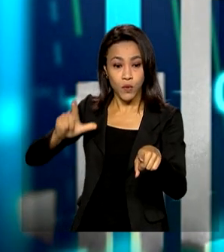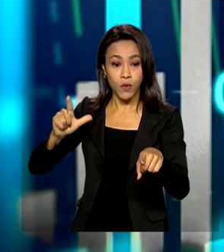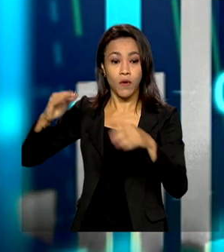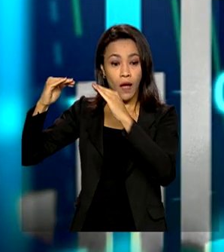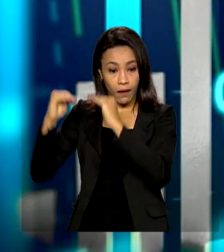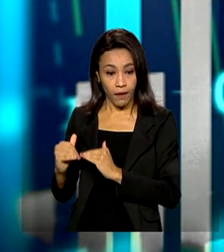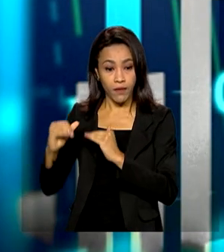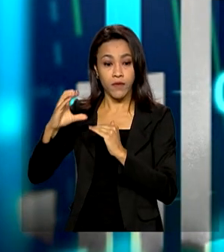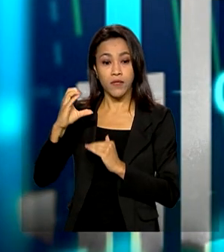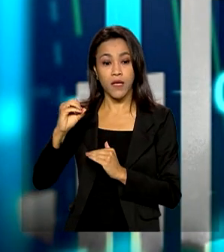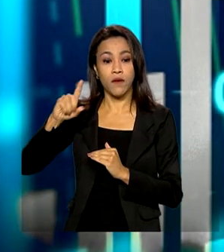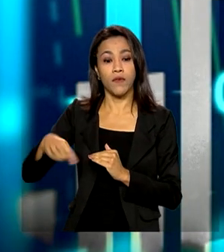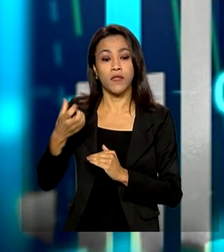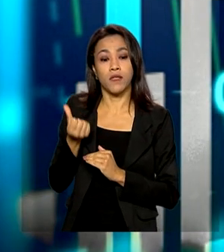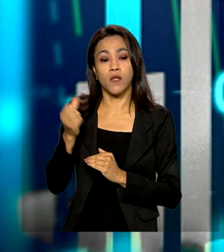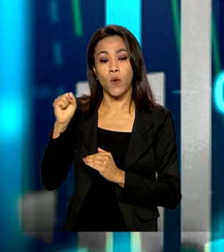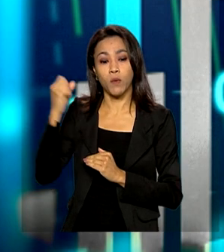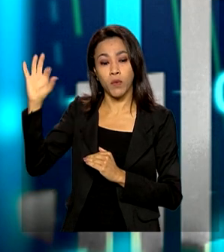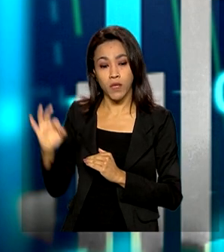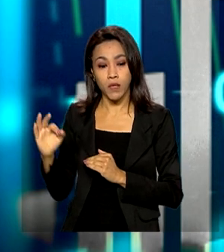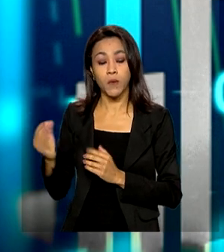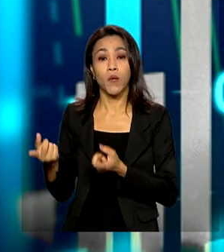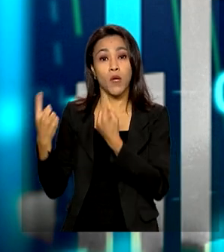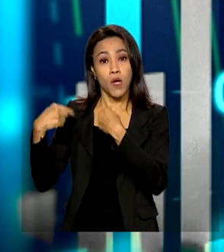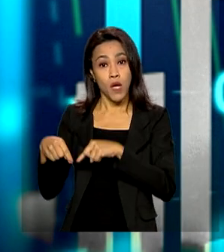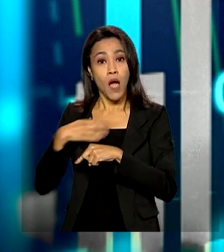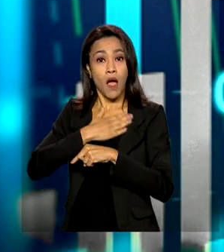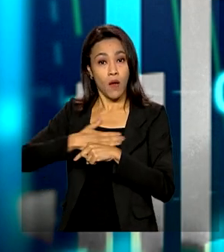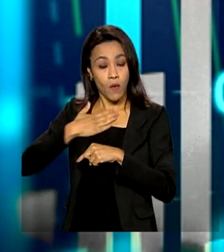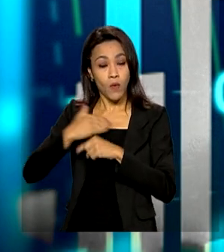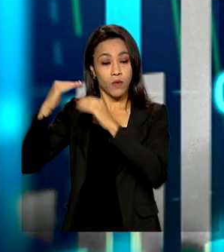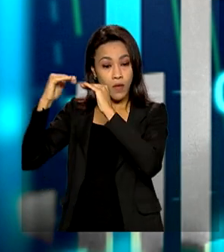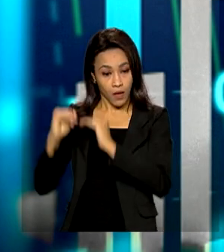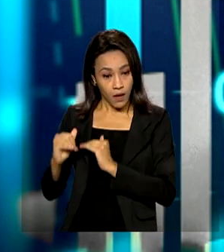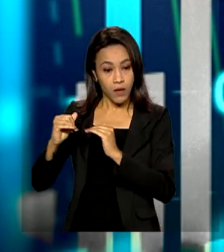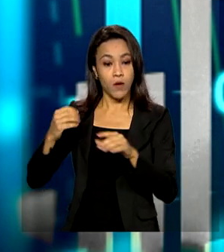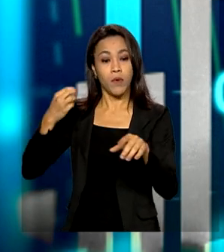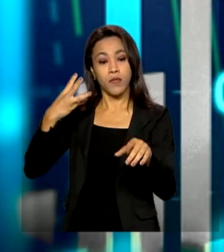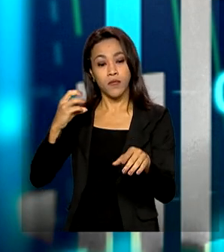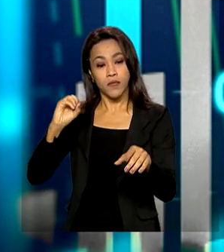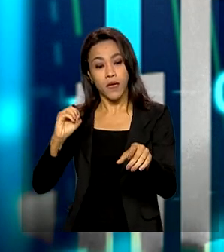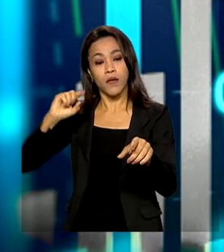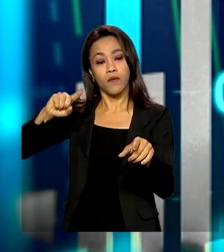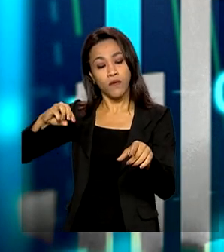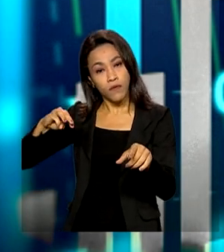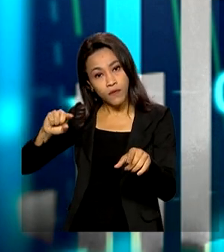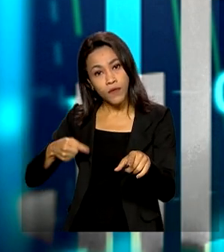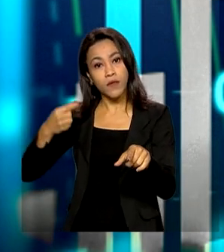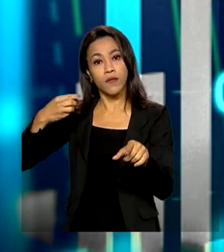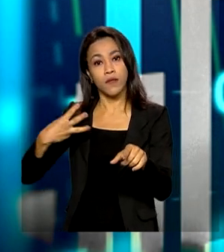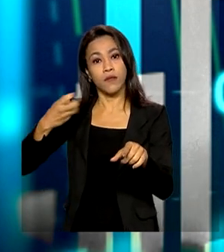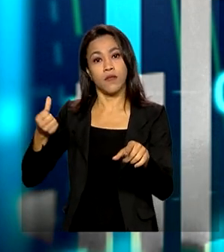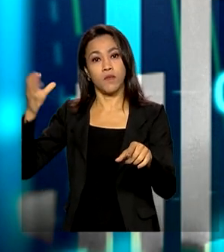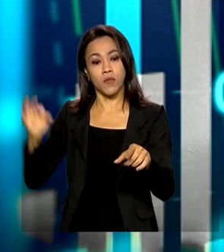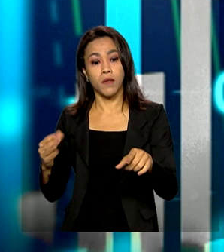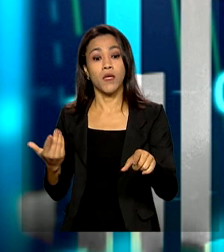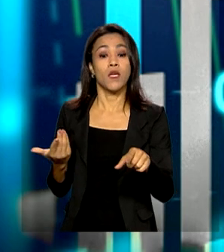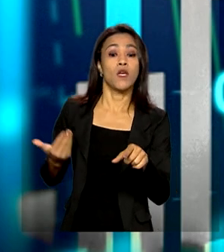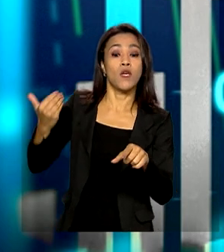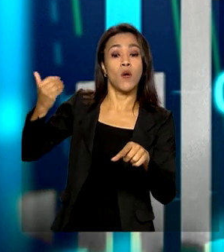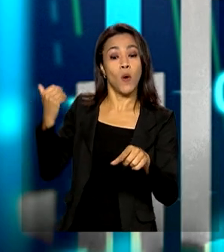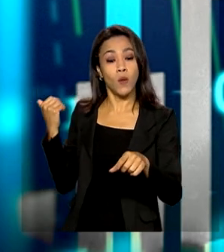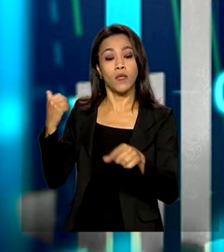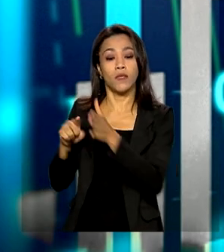,68%, medida pelo IPCA. Em agosto, foi de 0,36%. E, segundo algumas prévias de setembro